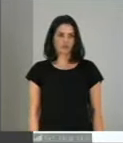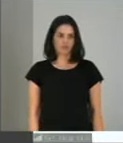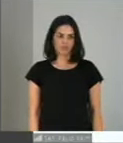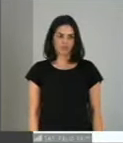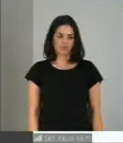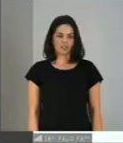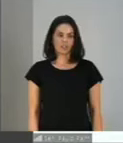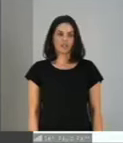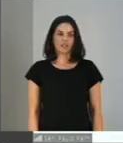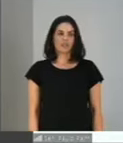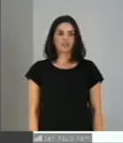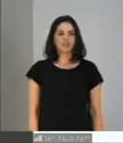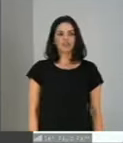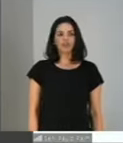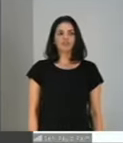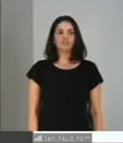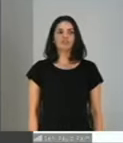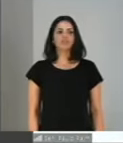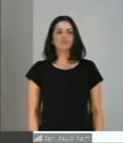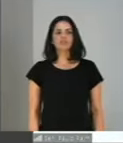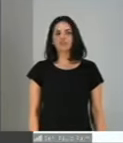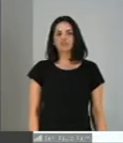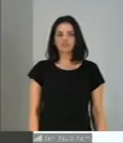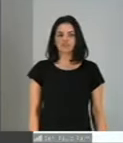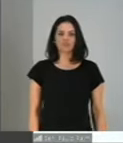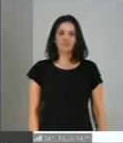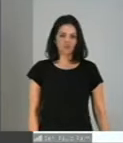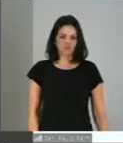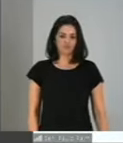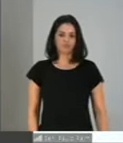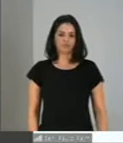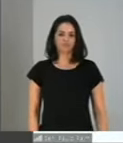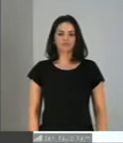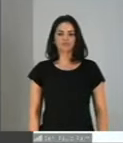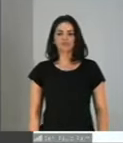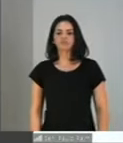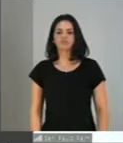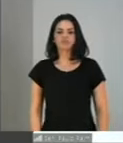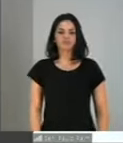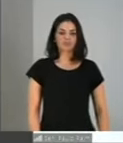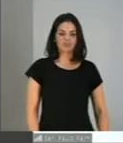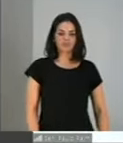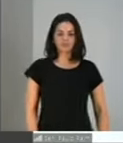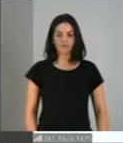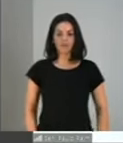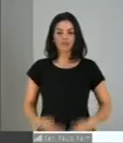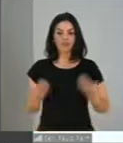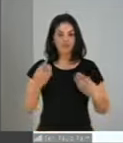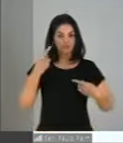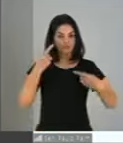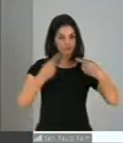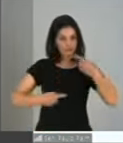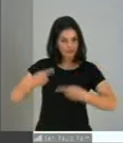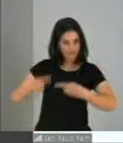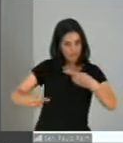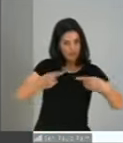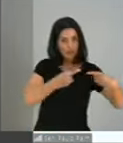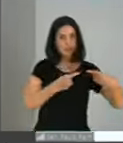nesta sessão do Congresso, peguemos o debate de vetos muito, muito importantes.